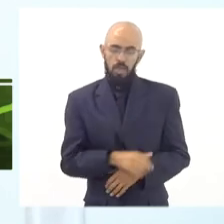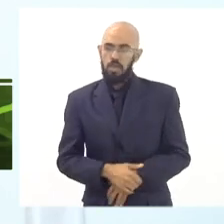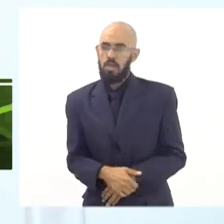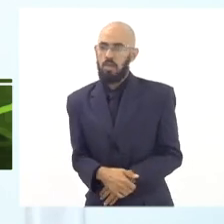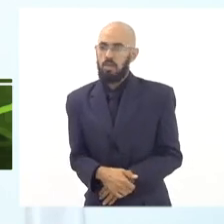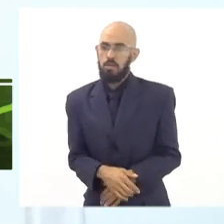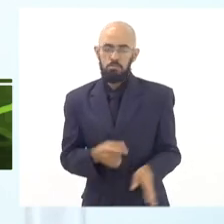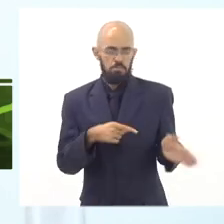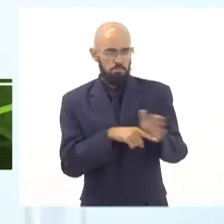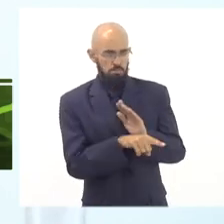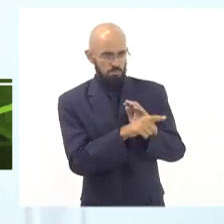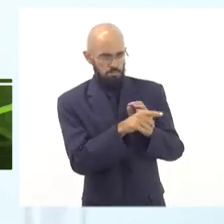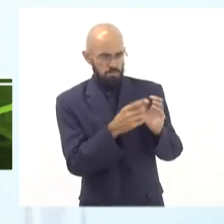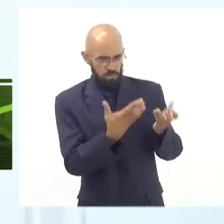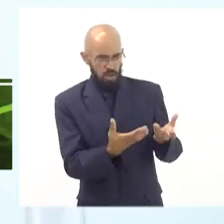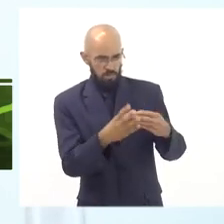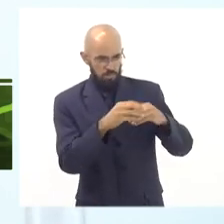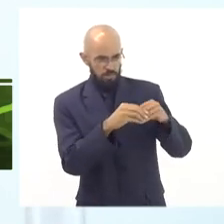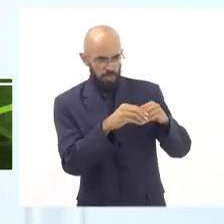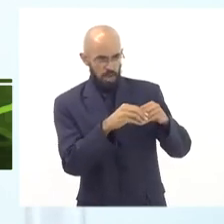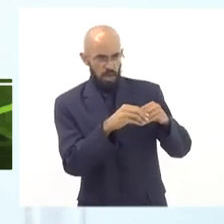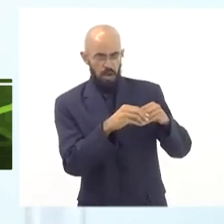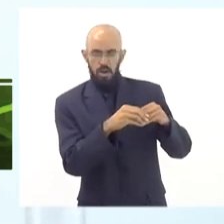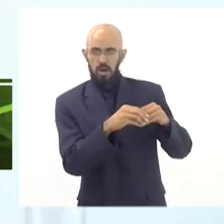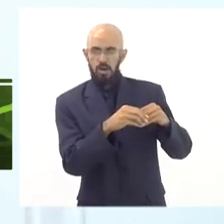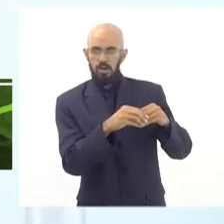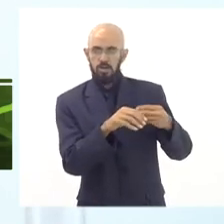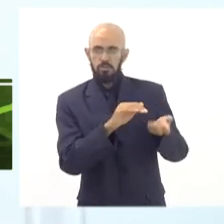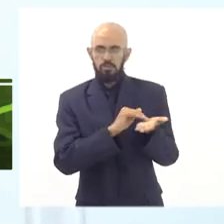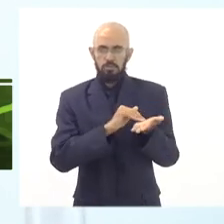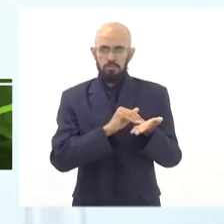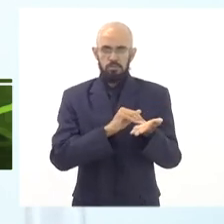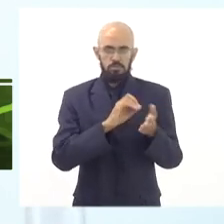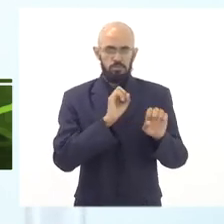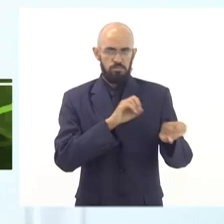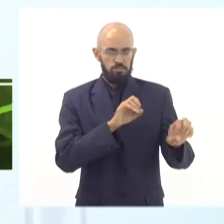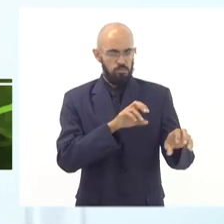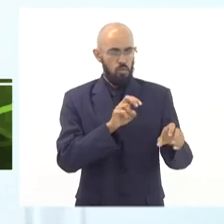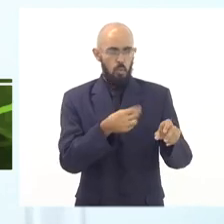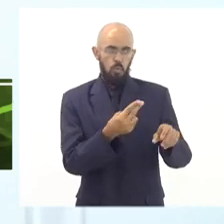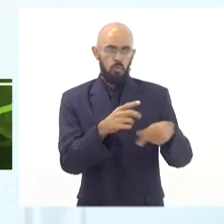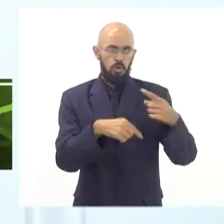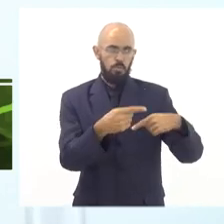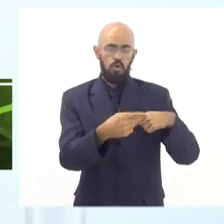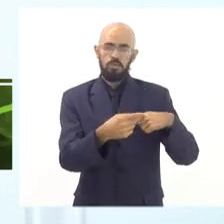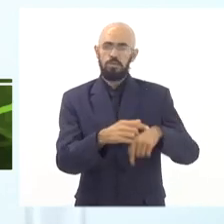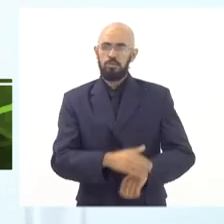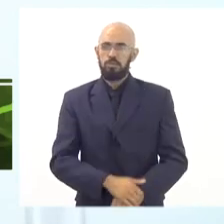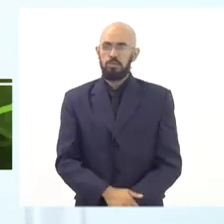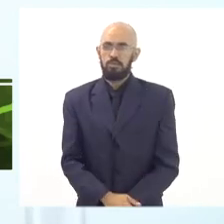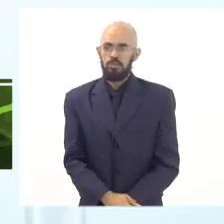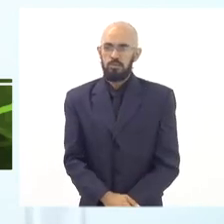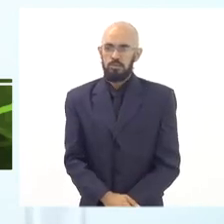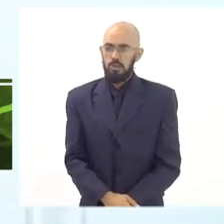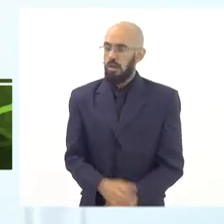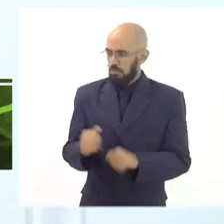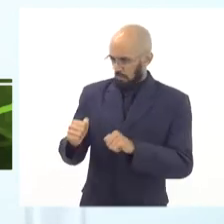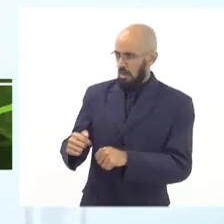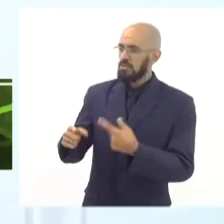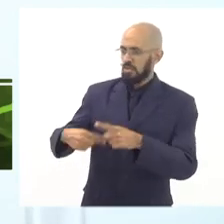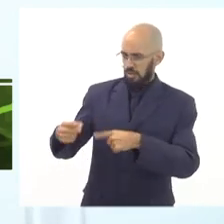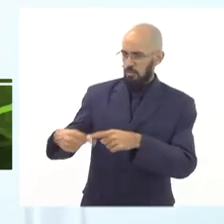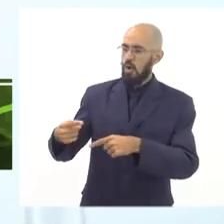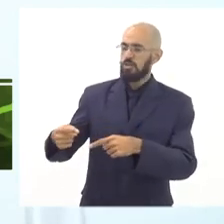Vocês querem complementar alguma coisa da Secretaria de Educação ou pode ser no retorno? Pode, pode ser no